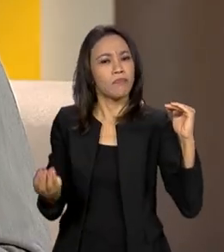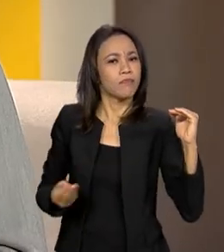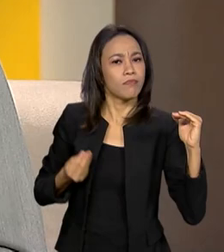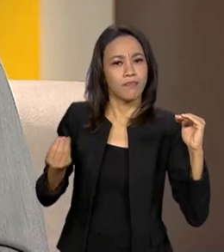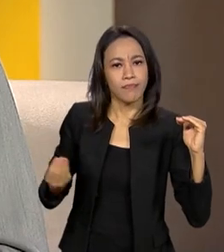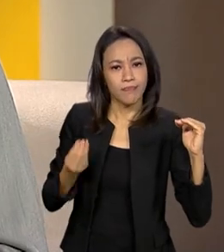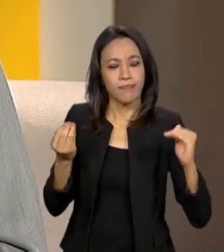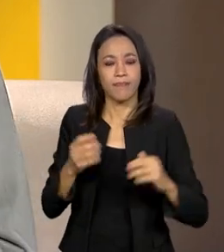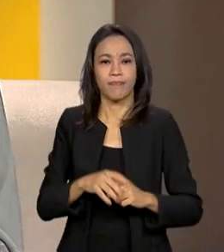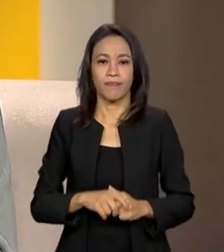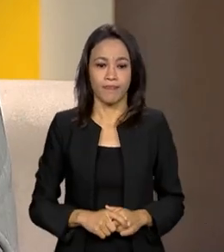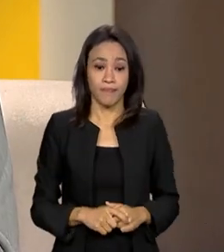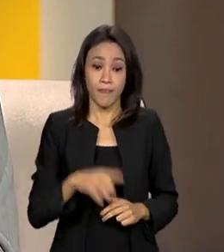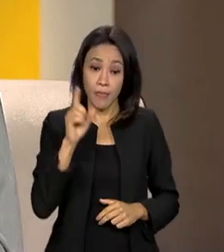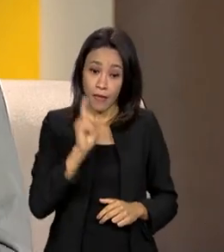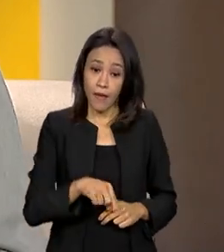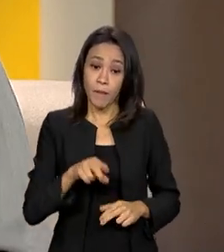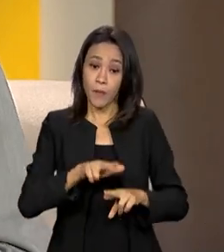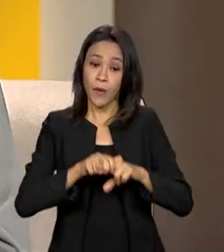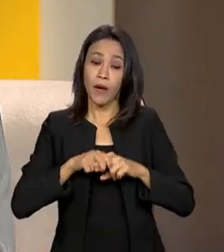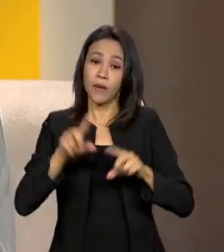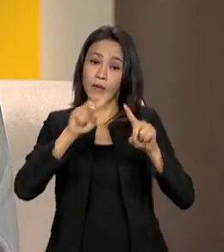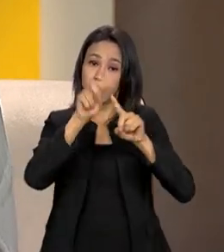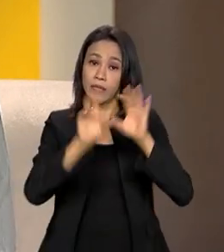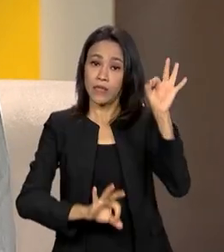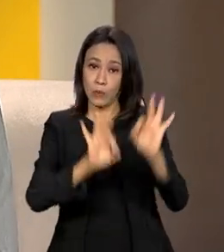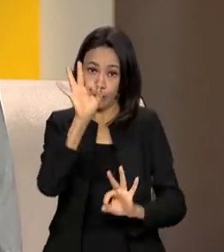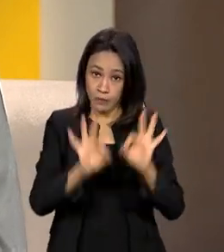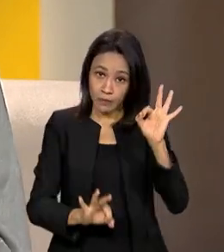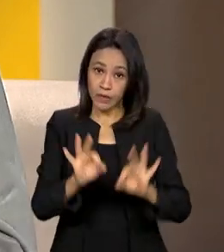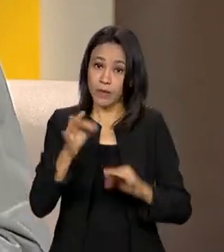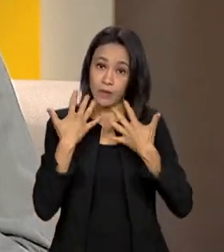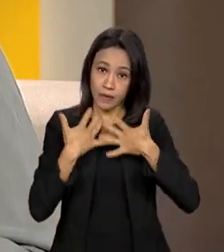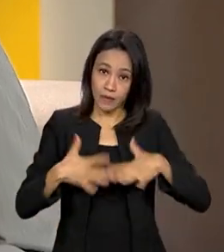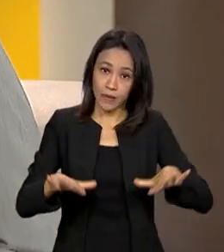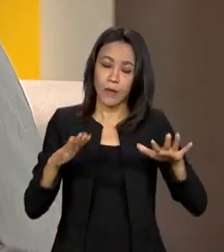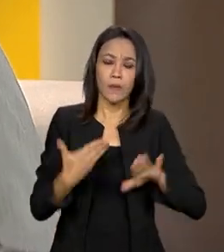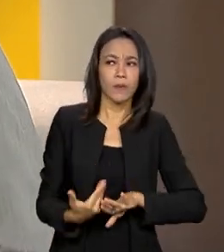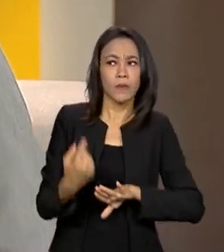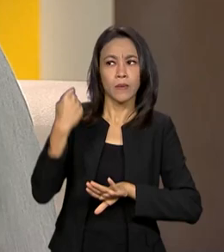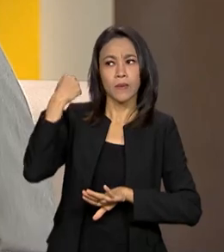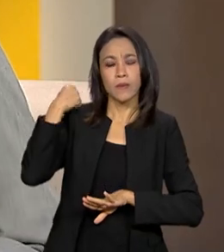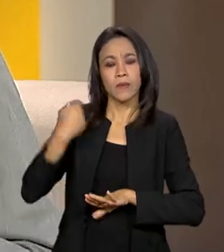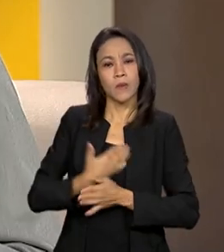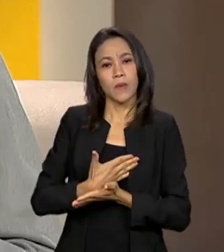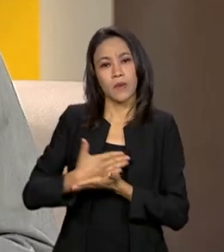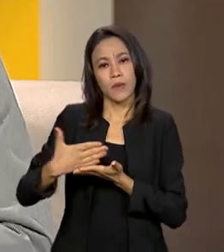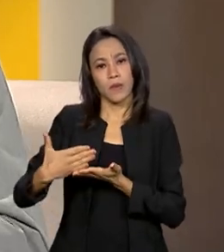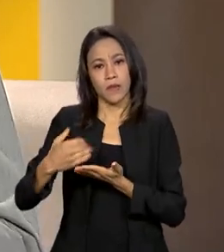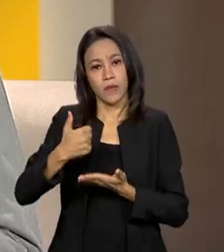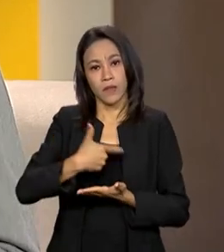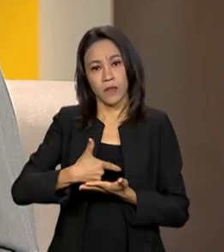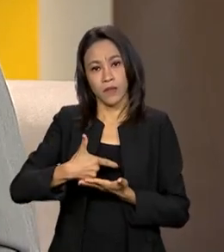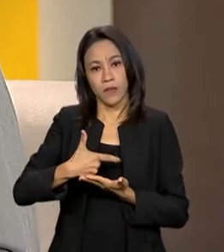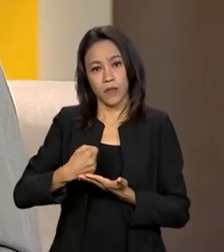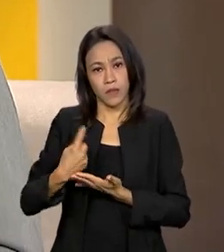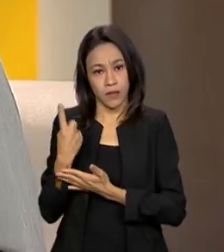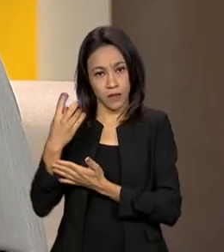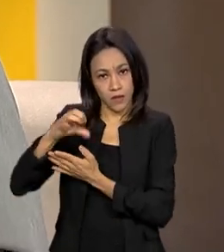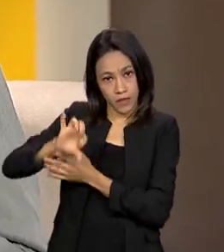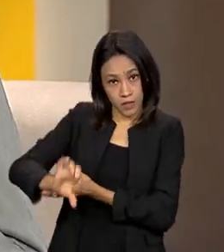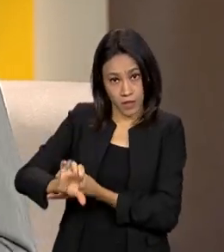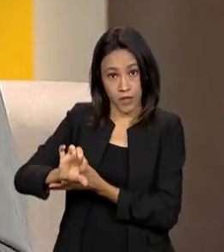à execução de um plano, execução natural de um plano, que começou em 2019, ou seja, um planejamento